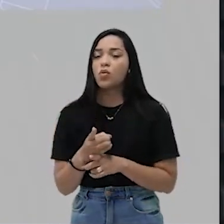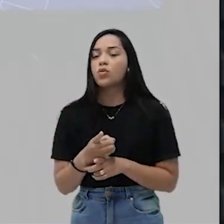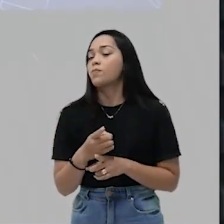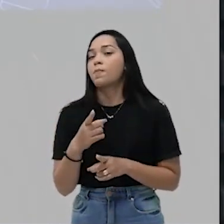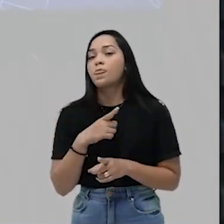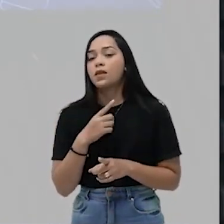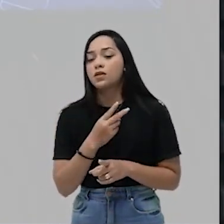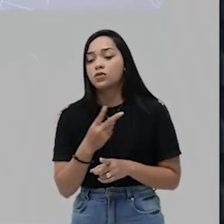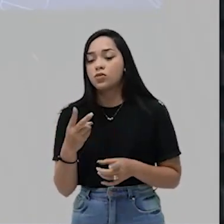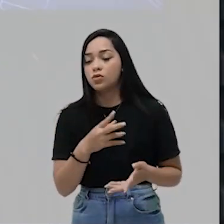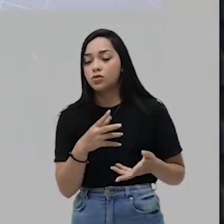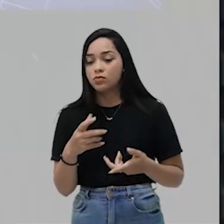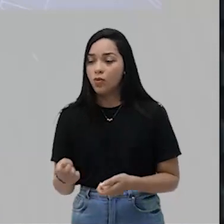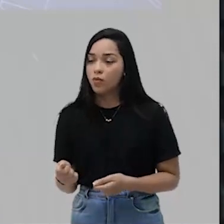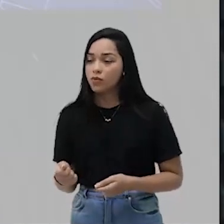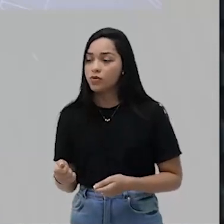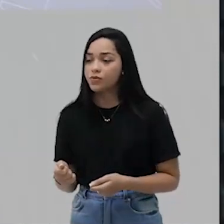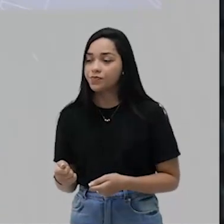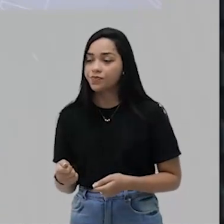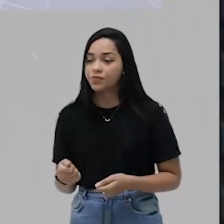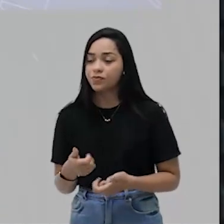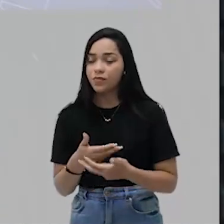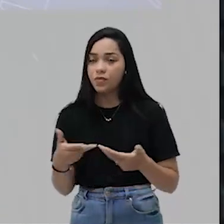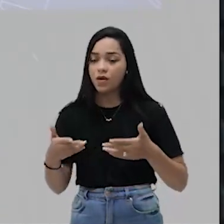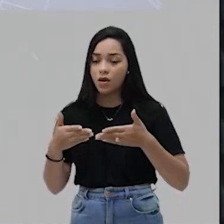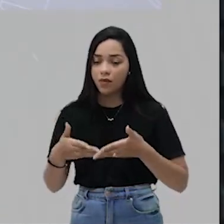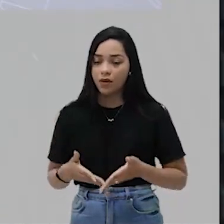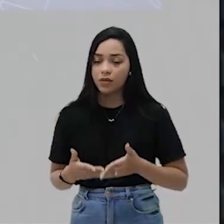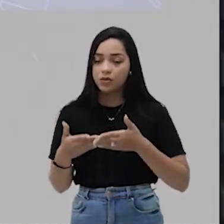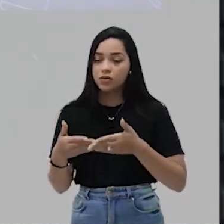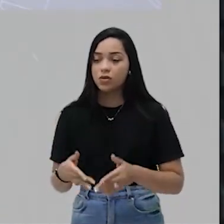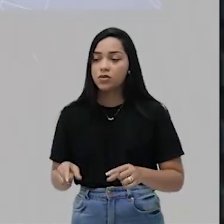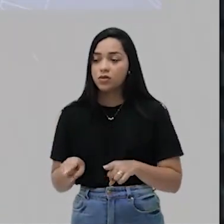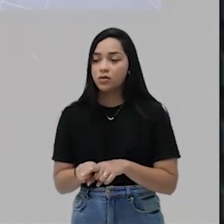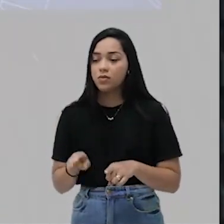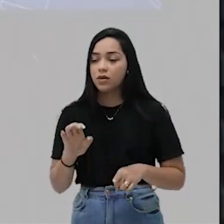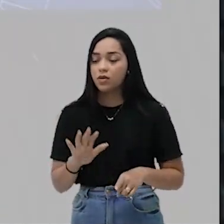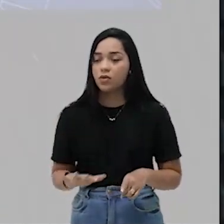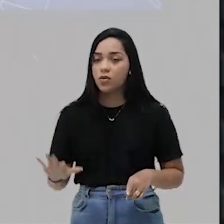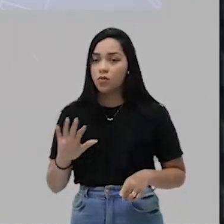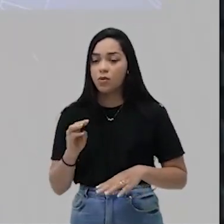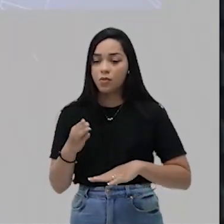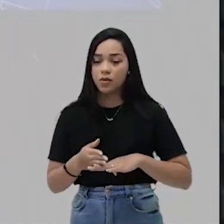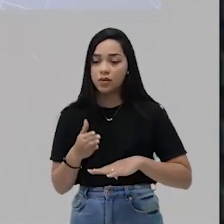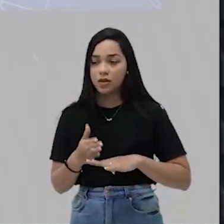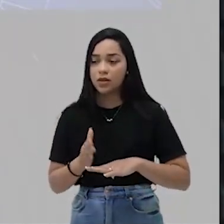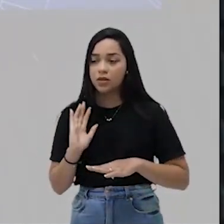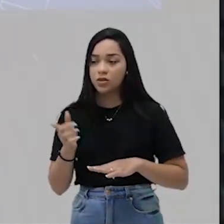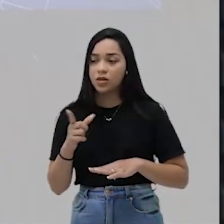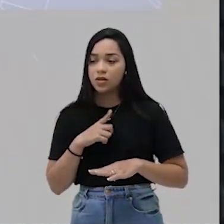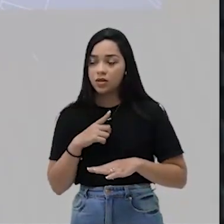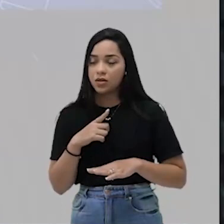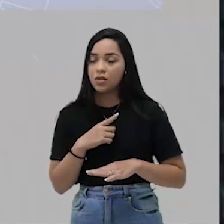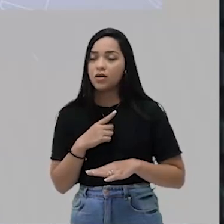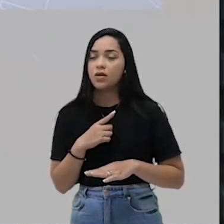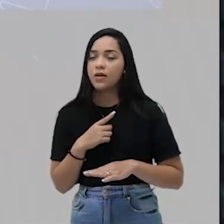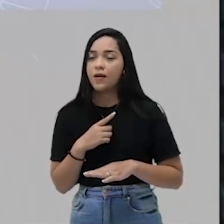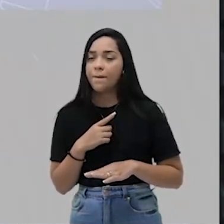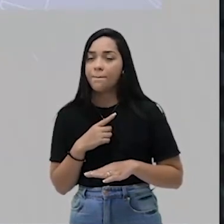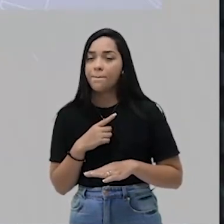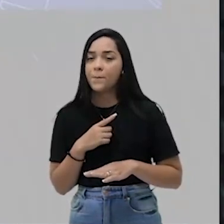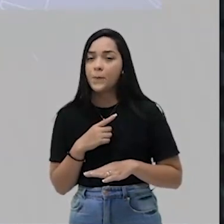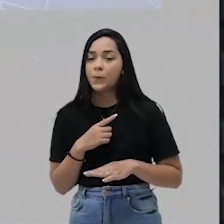entre esses dois mundos, a partir das grandes navegações, a Europa moderna, ou essa Europa da idade média tardia,